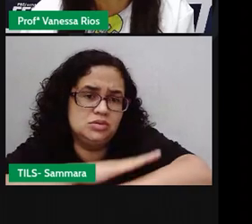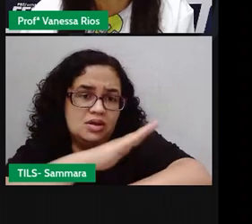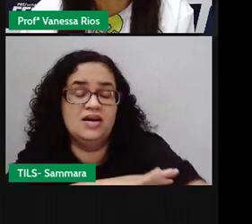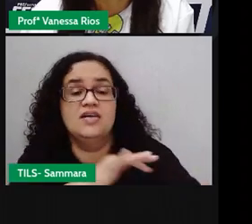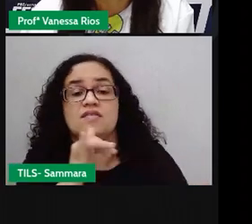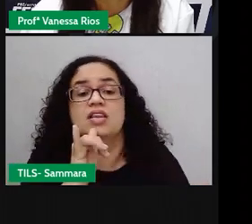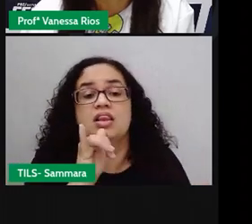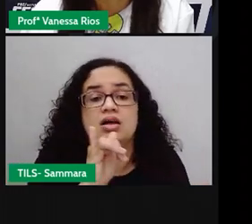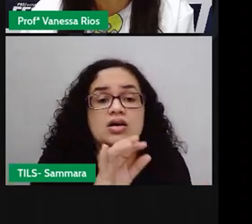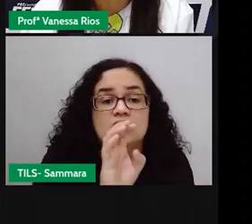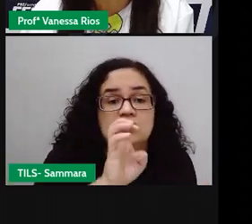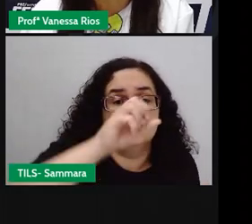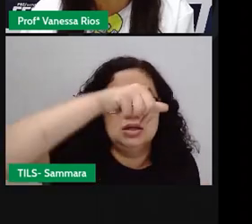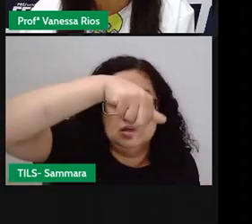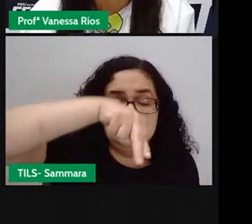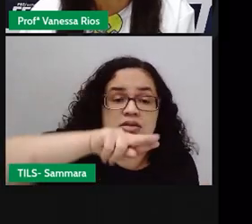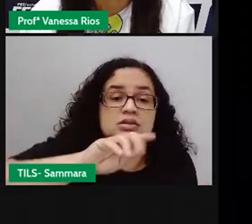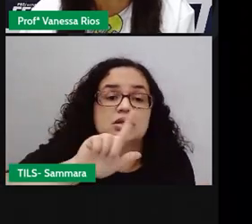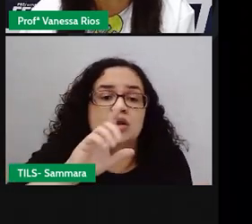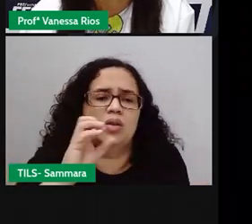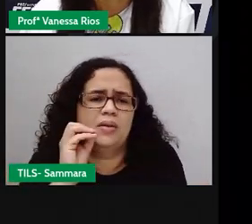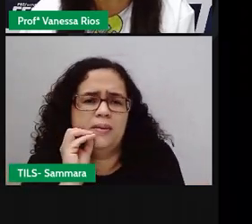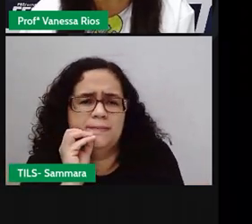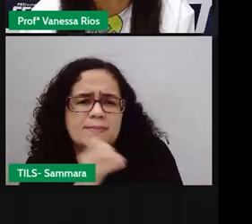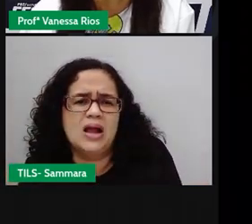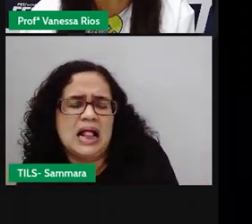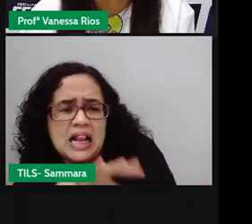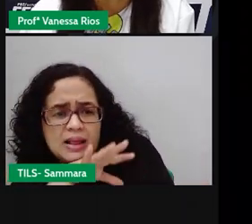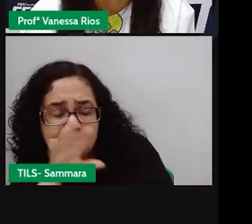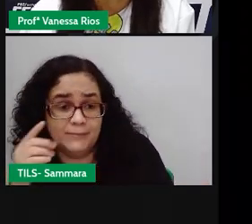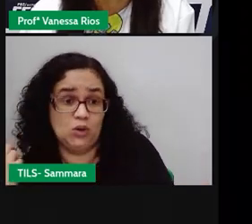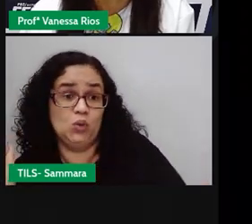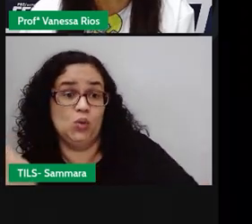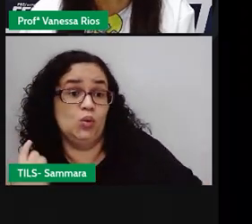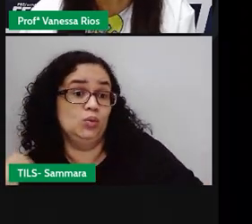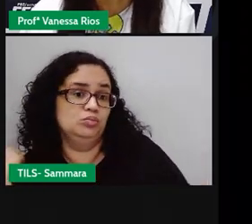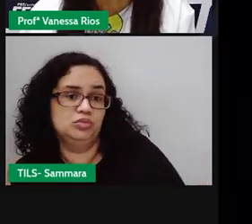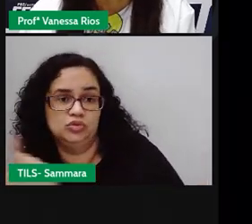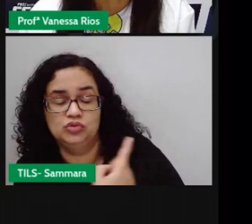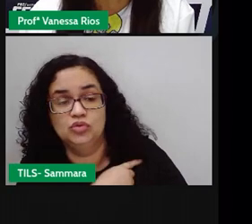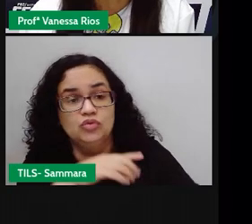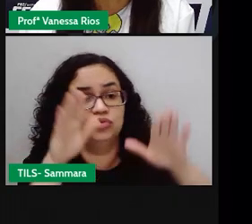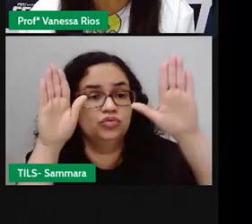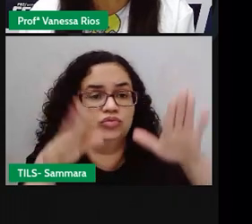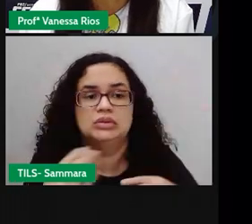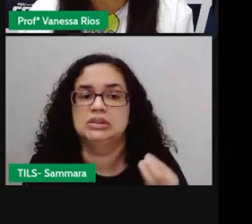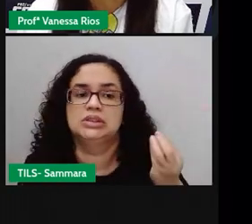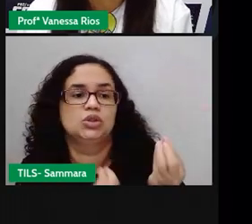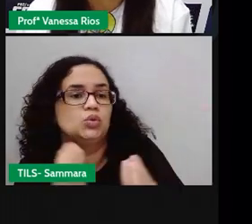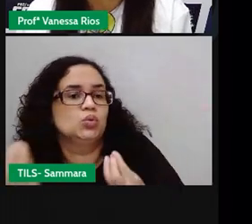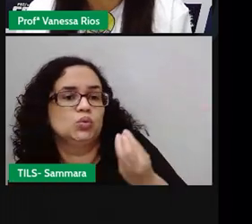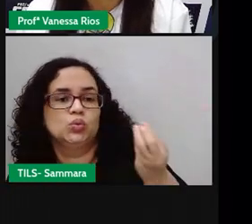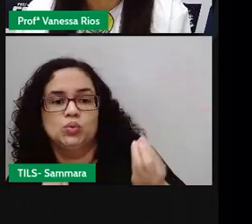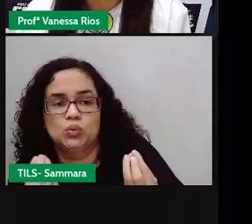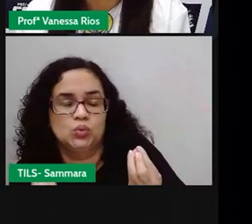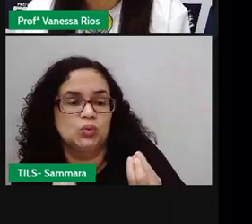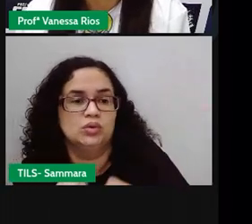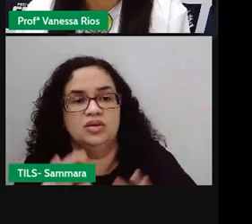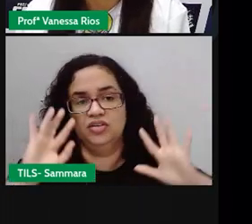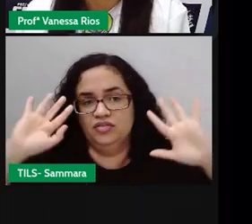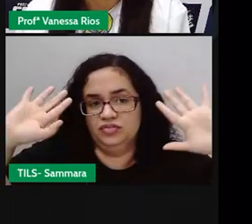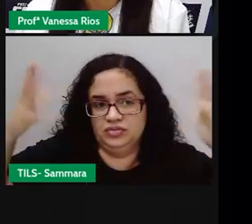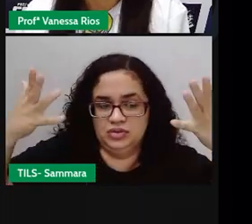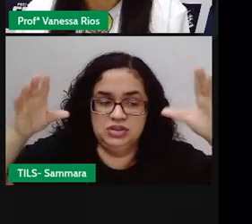dizia o esquilo descendo da árvore. Bichos como nós, que não voam, não têm chances de aparecer na